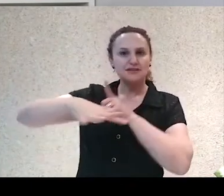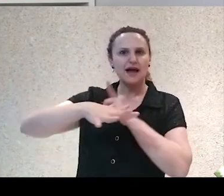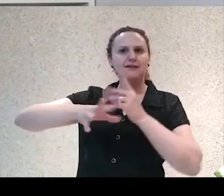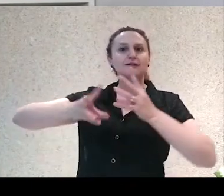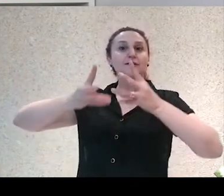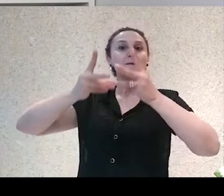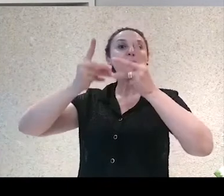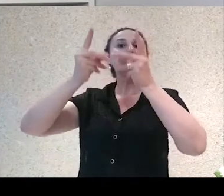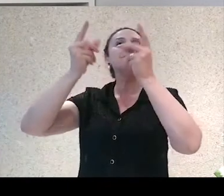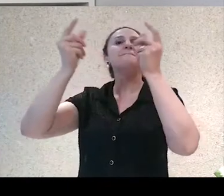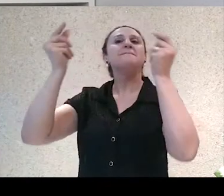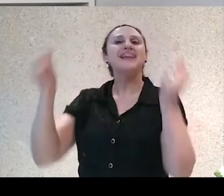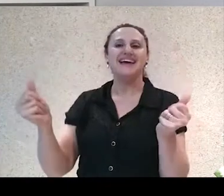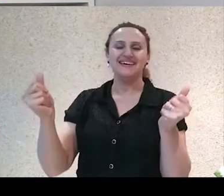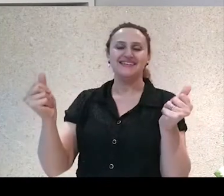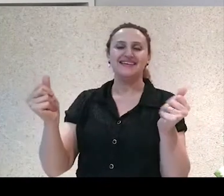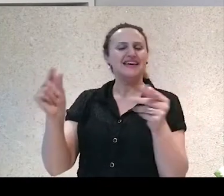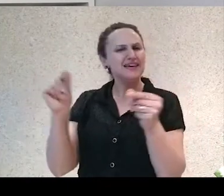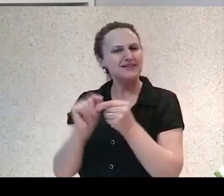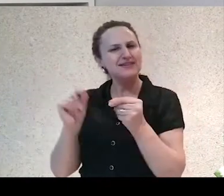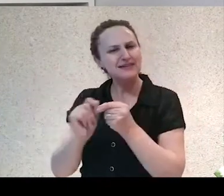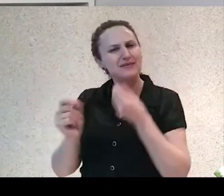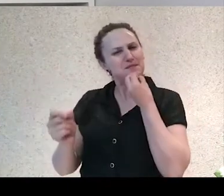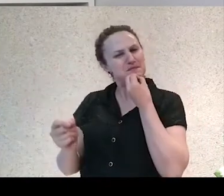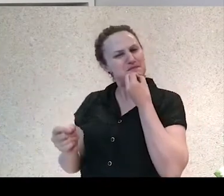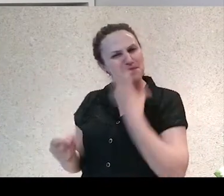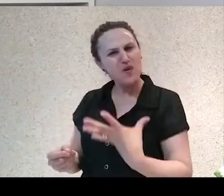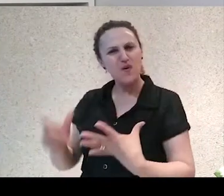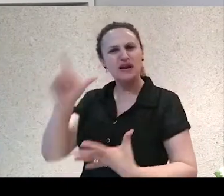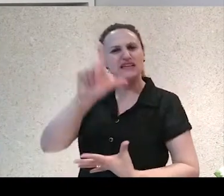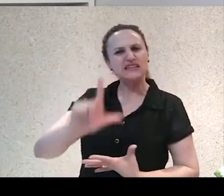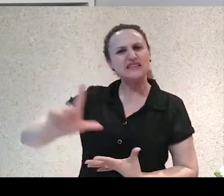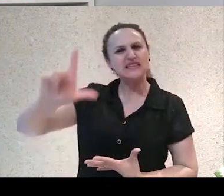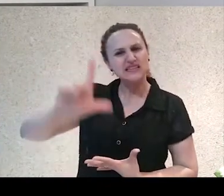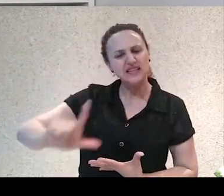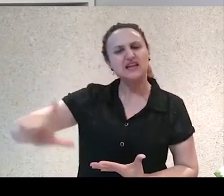literatura, capaz de fazer boa literatura, capaz de fazer literatura